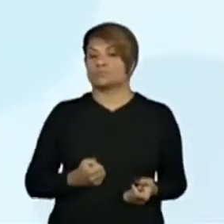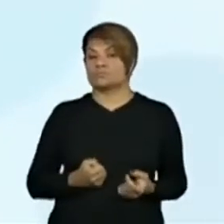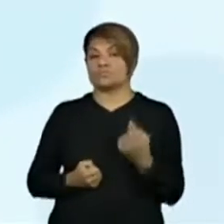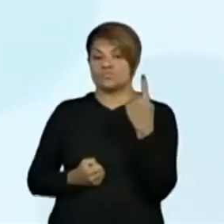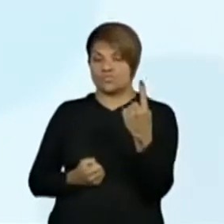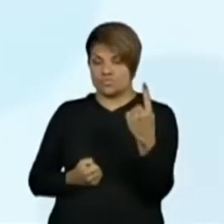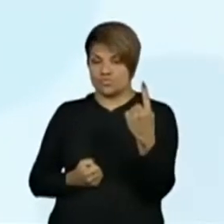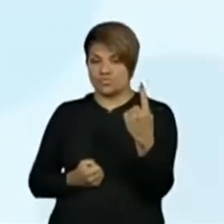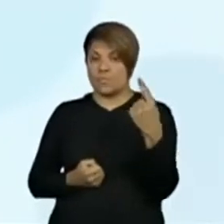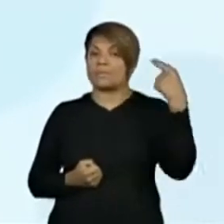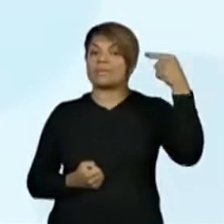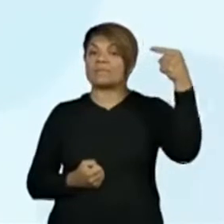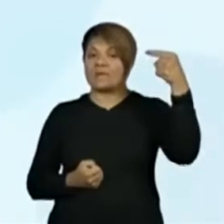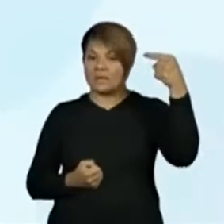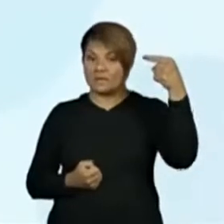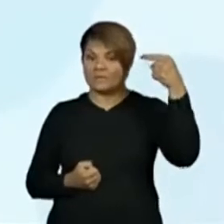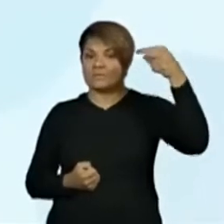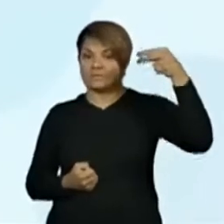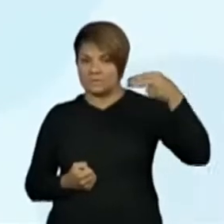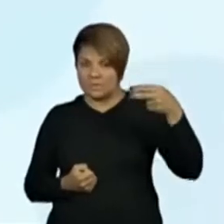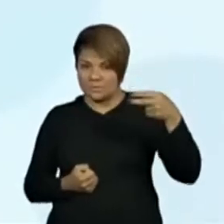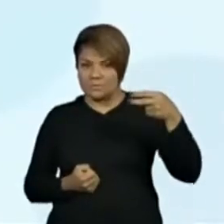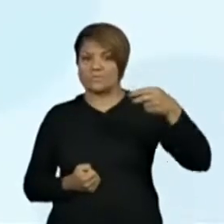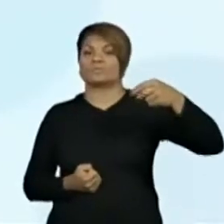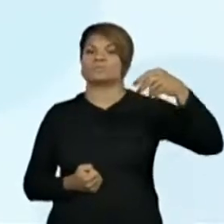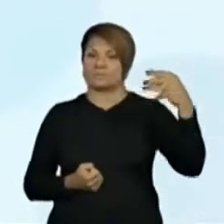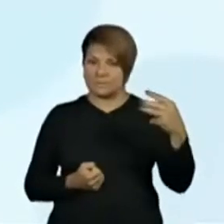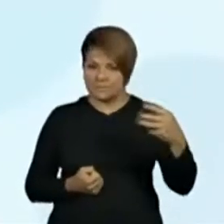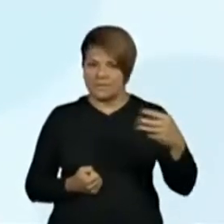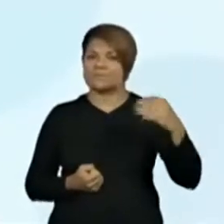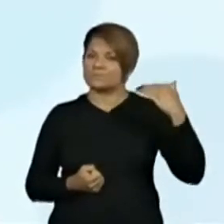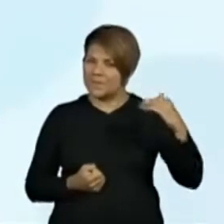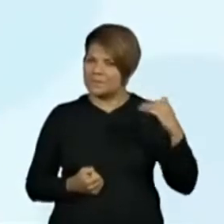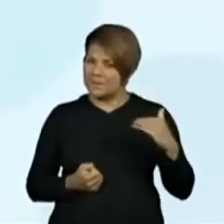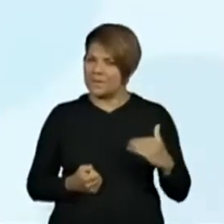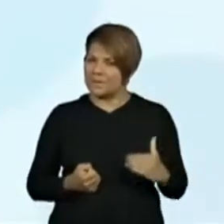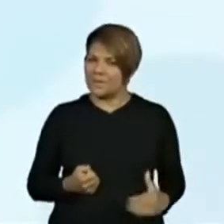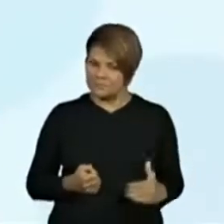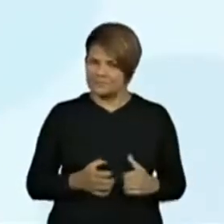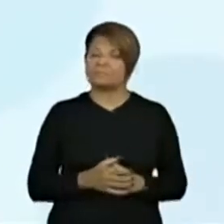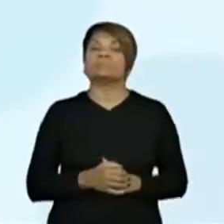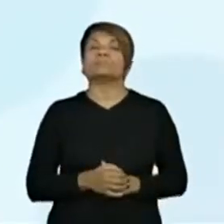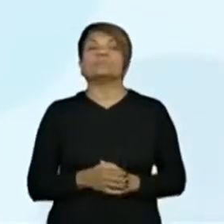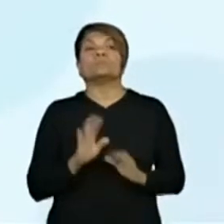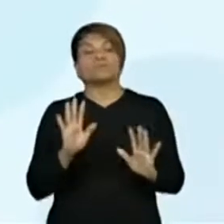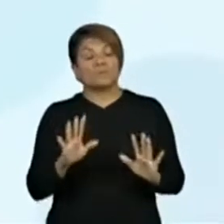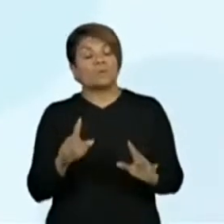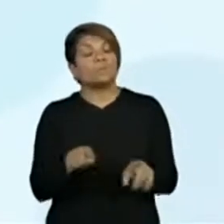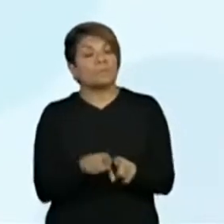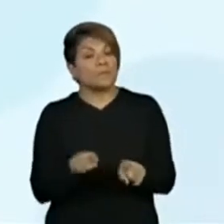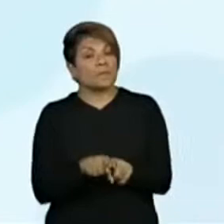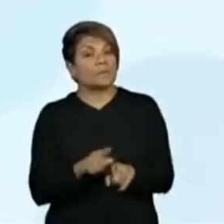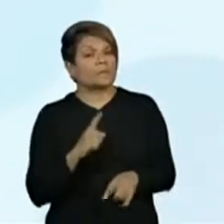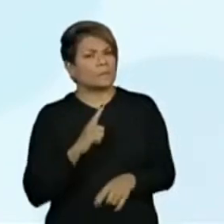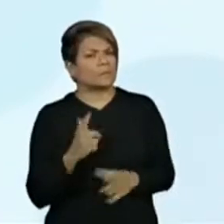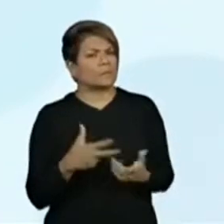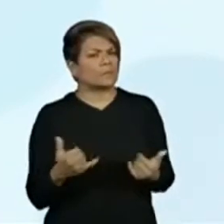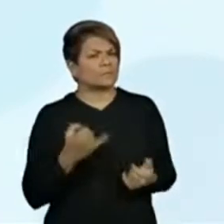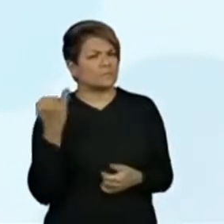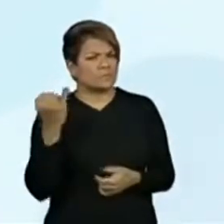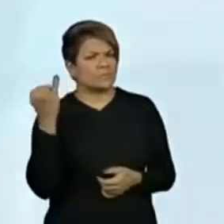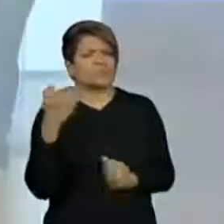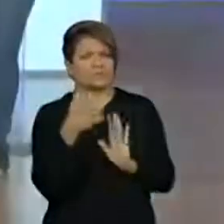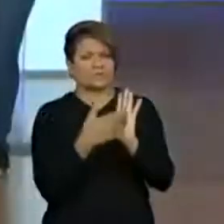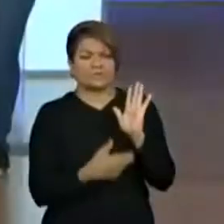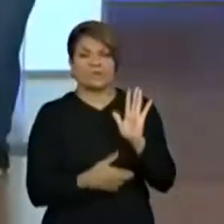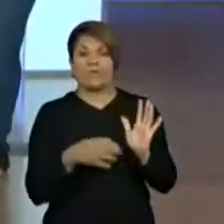passos que a gente tem que seguir. E além disso, professora Vivi, tem uma coisa muito importante que eu acho um barato nas